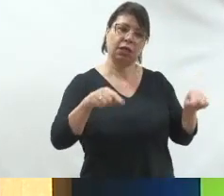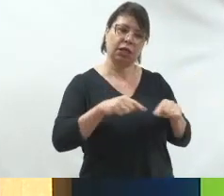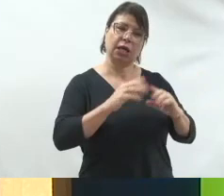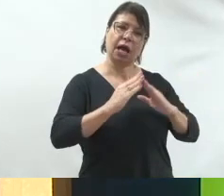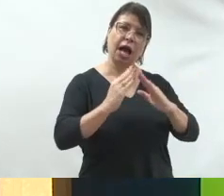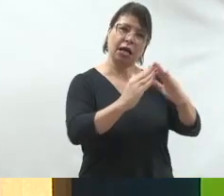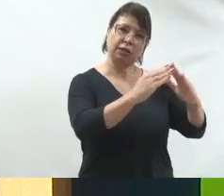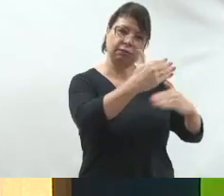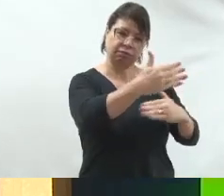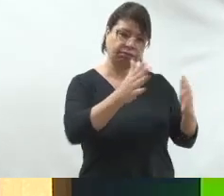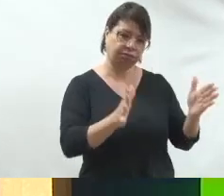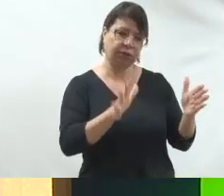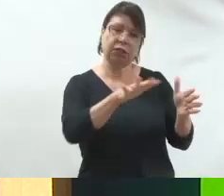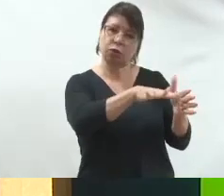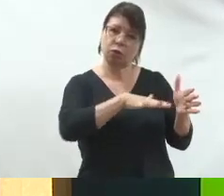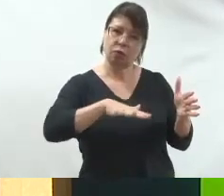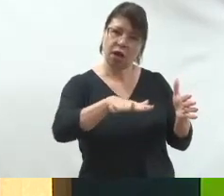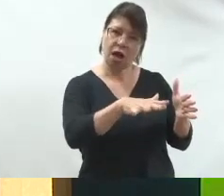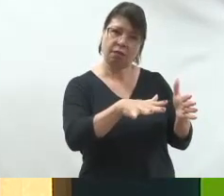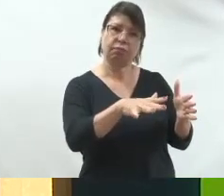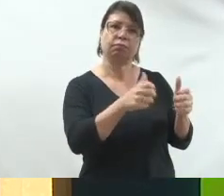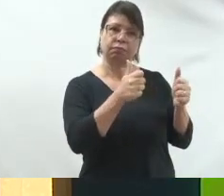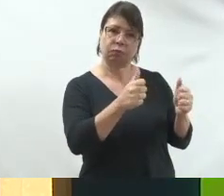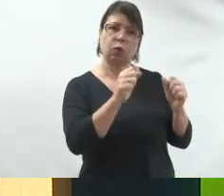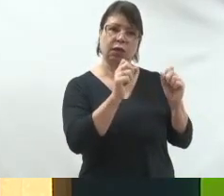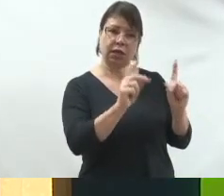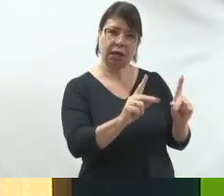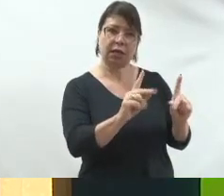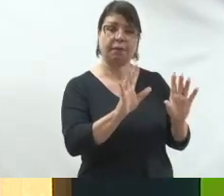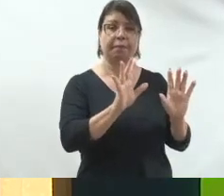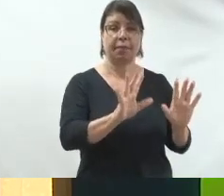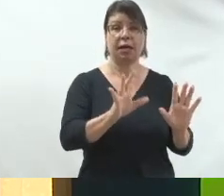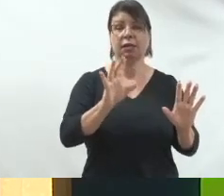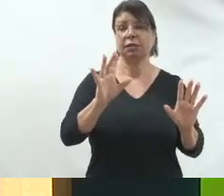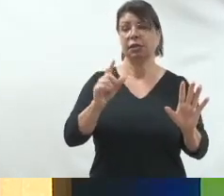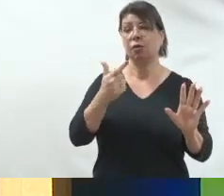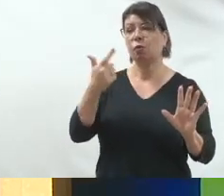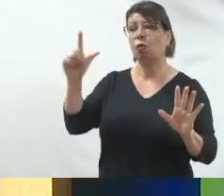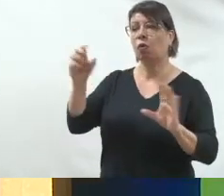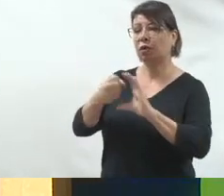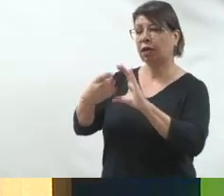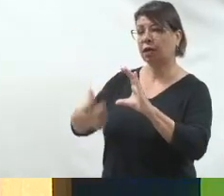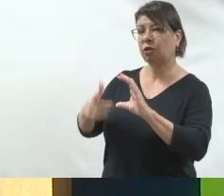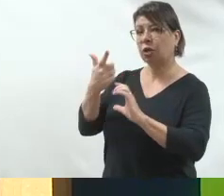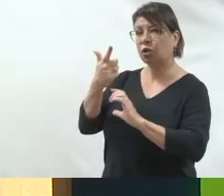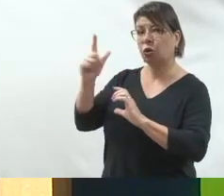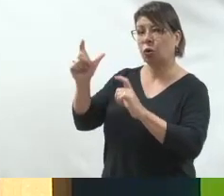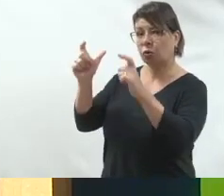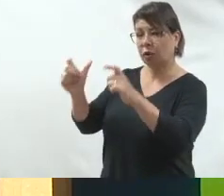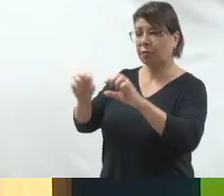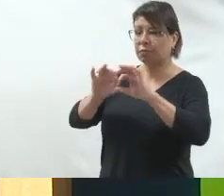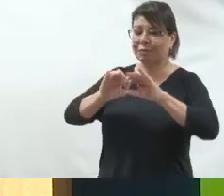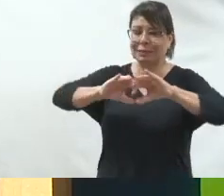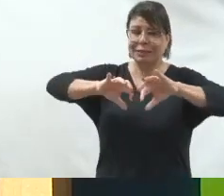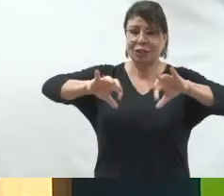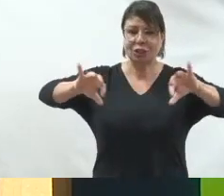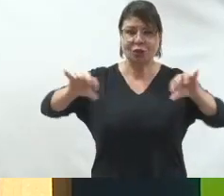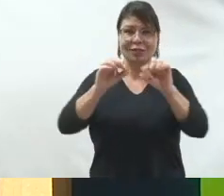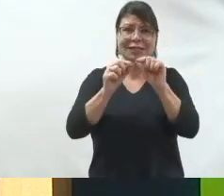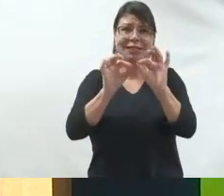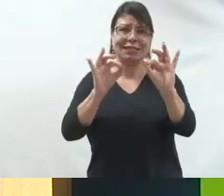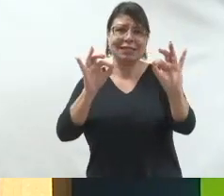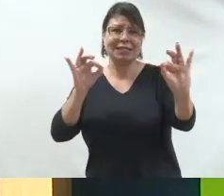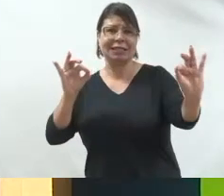região geográfica e de repente você querer colocar isso em outro bairro em outra característica em outra região geográfica muito dispersa muito distante e que tem